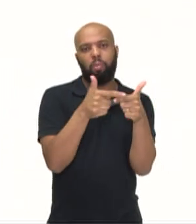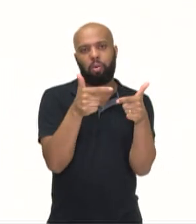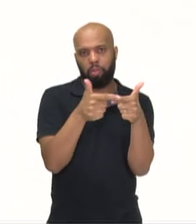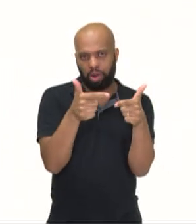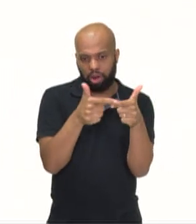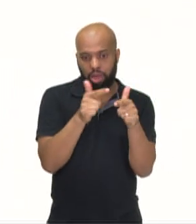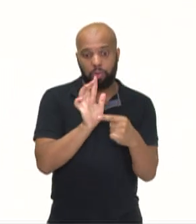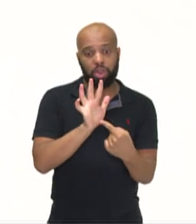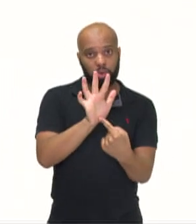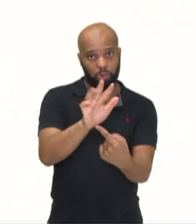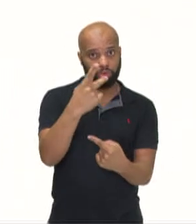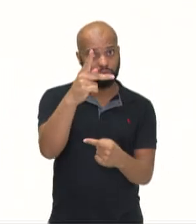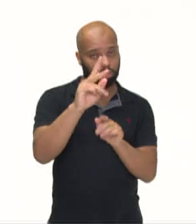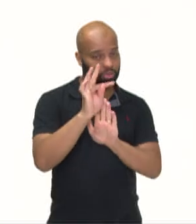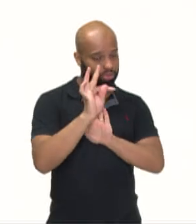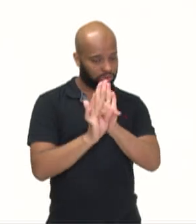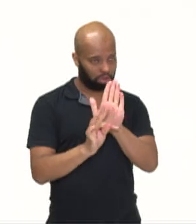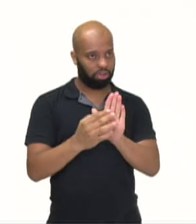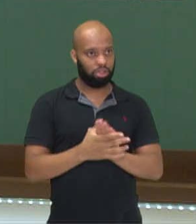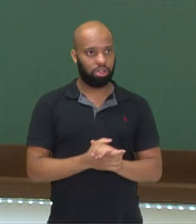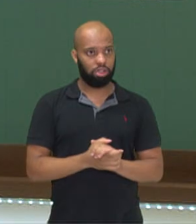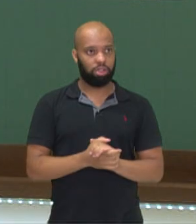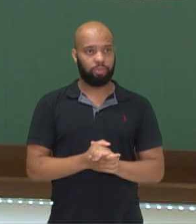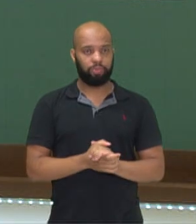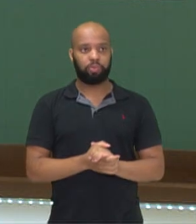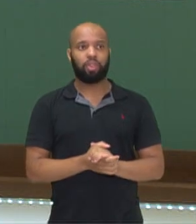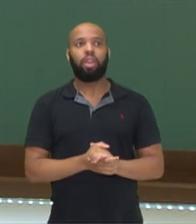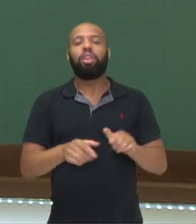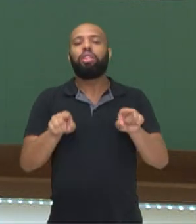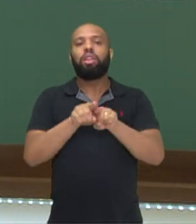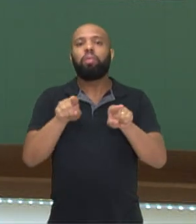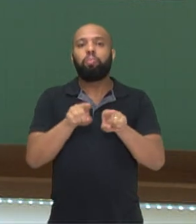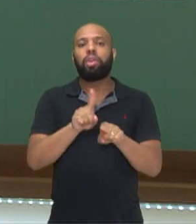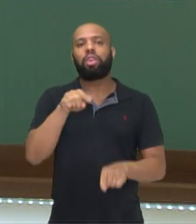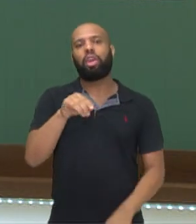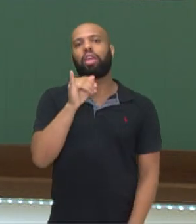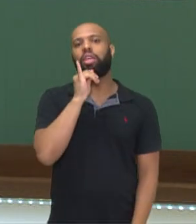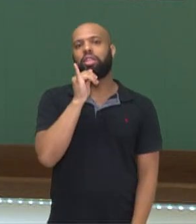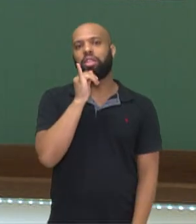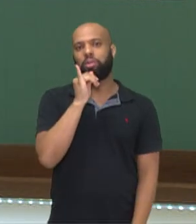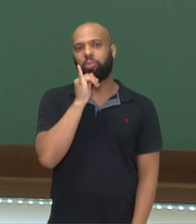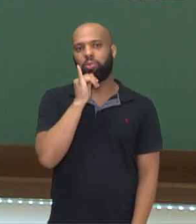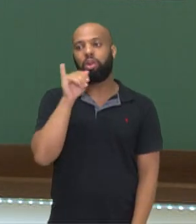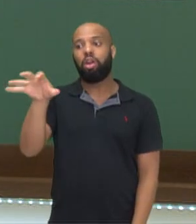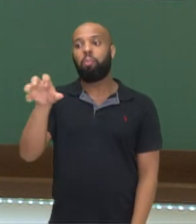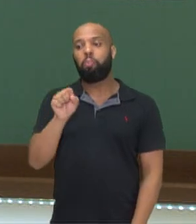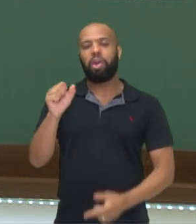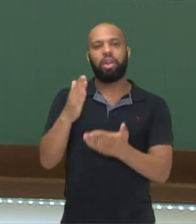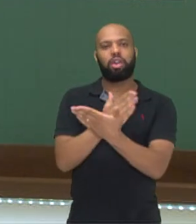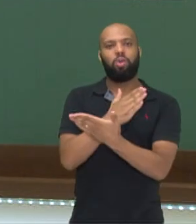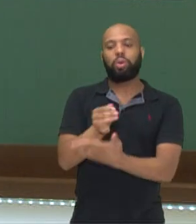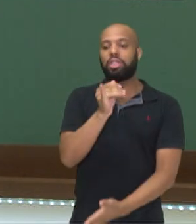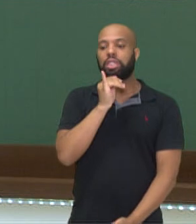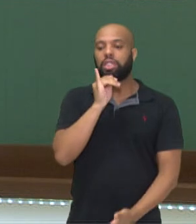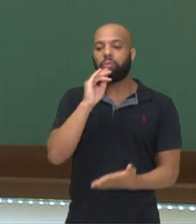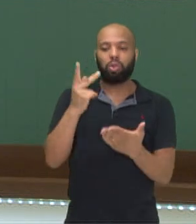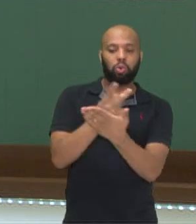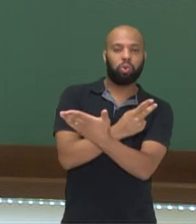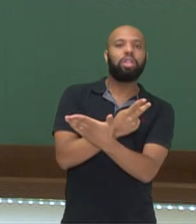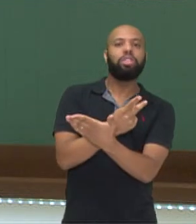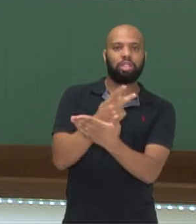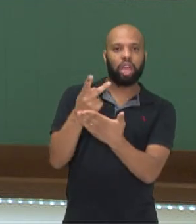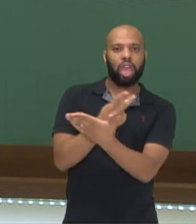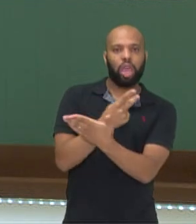apresentado. E a exemplificação toma com base os exemplos de fatos comparáveis